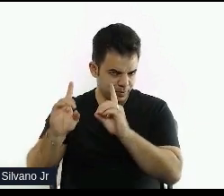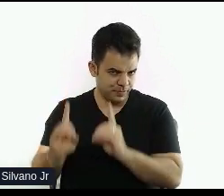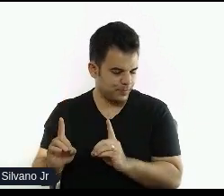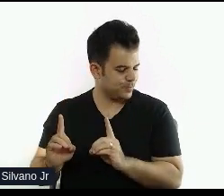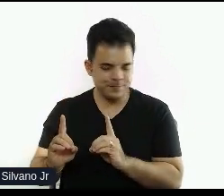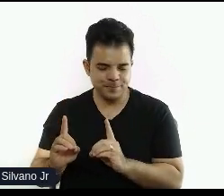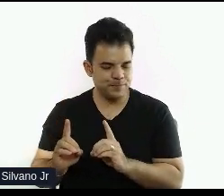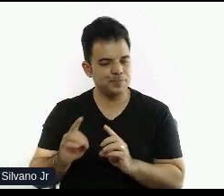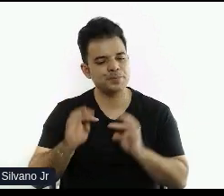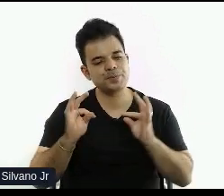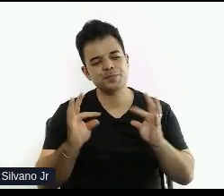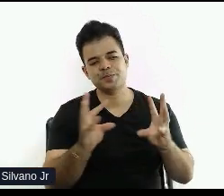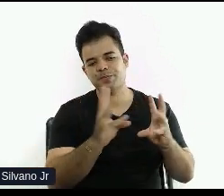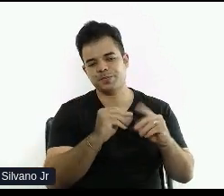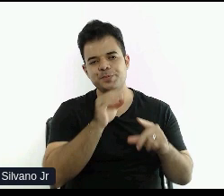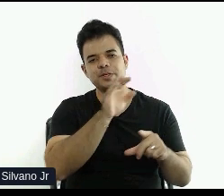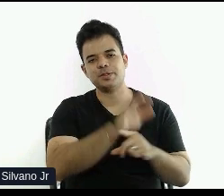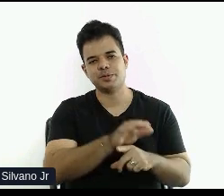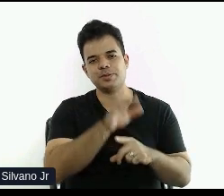em mente também.